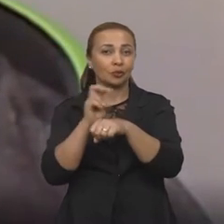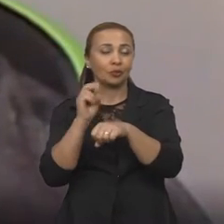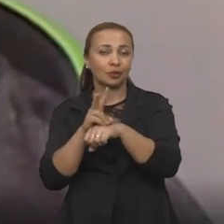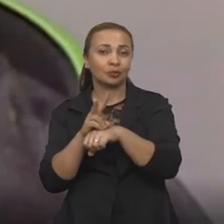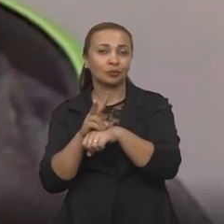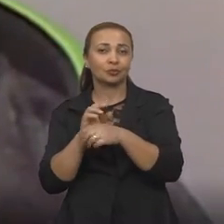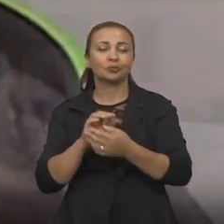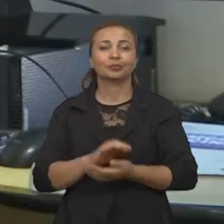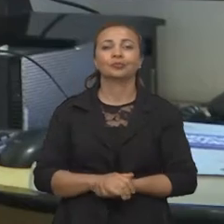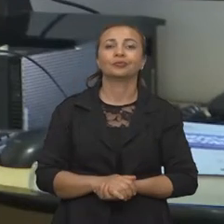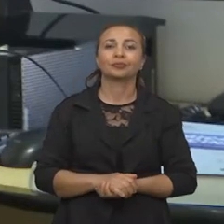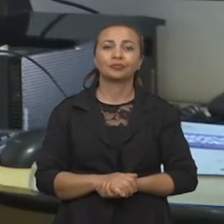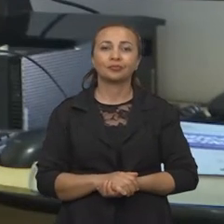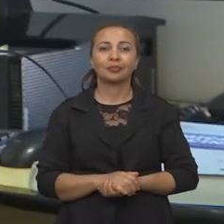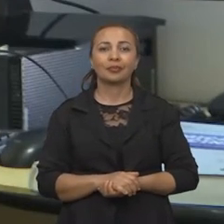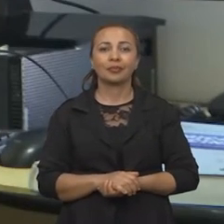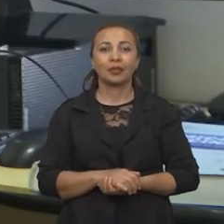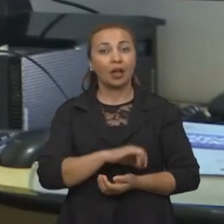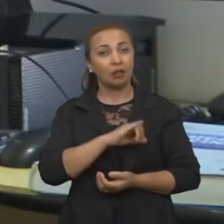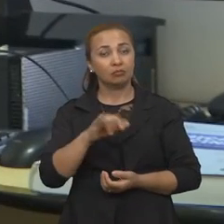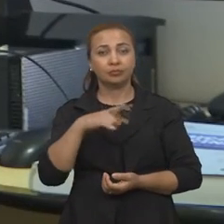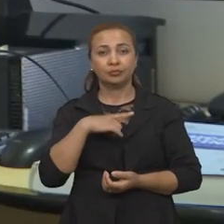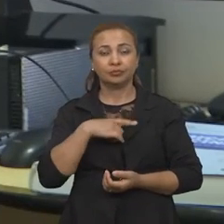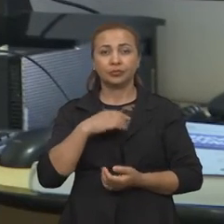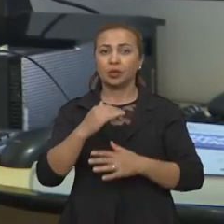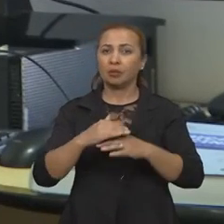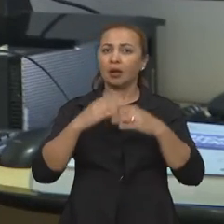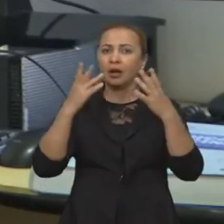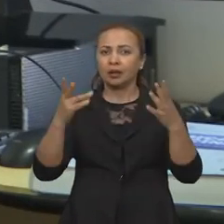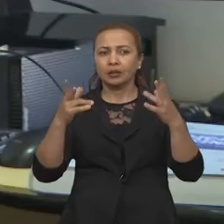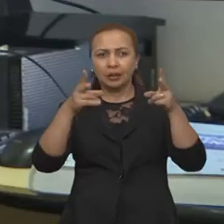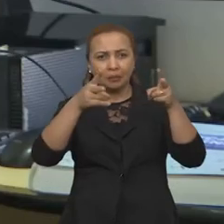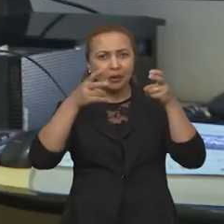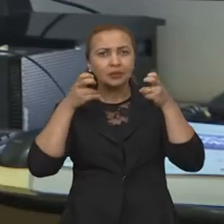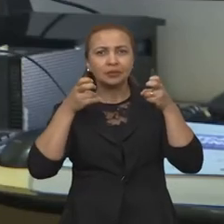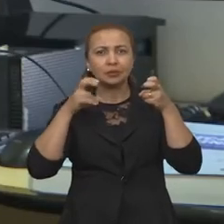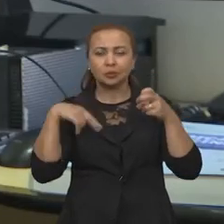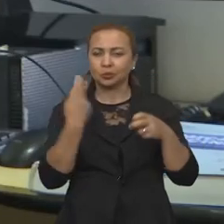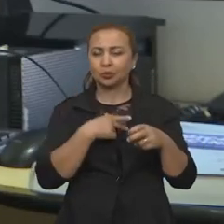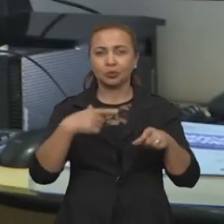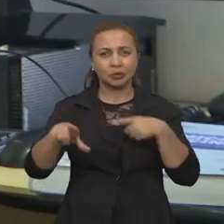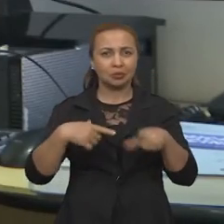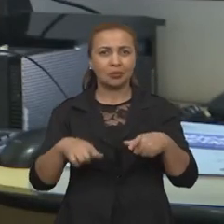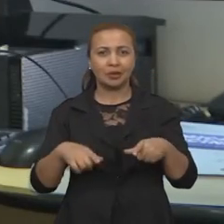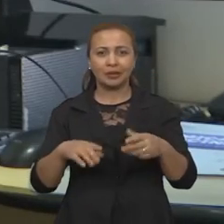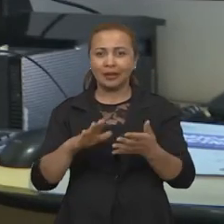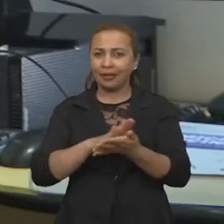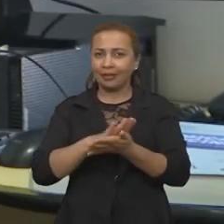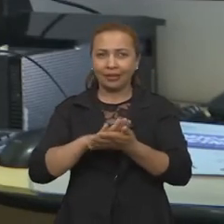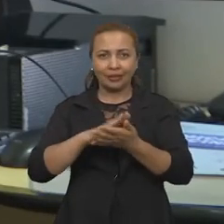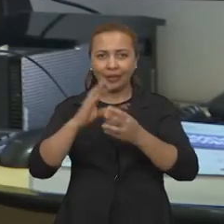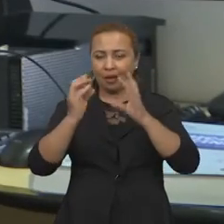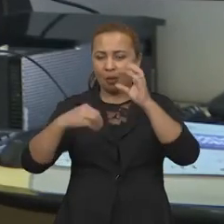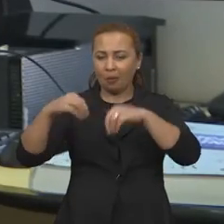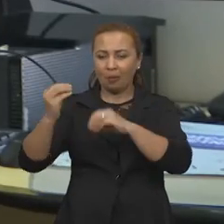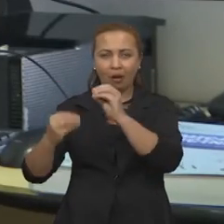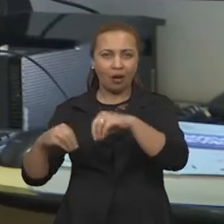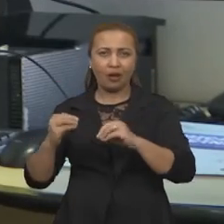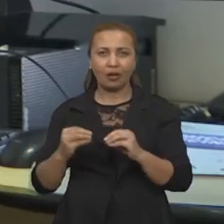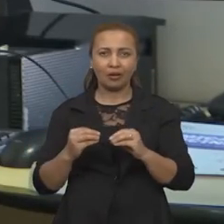no vírus. Uma vez que, uma das grandes sacadas do nosso trabalho é que nenhuma dessas moléculas, né,